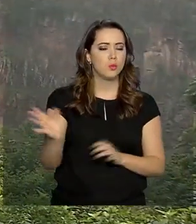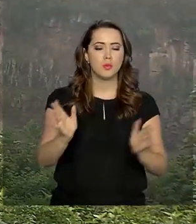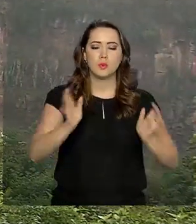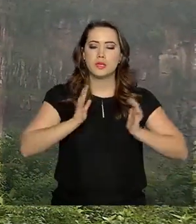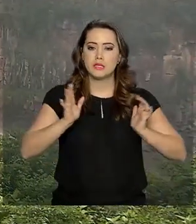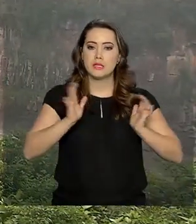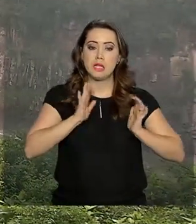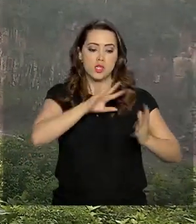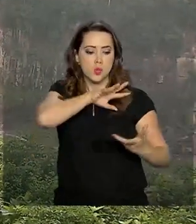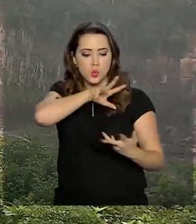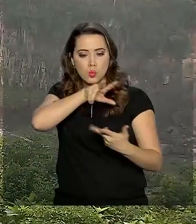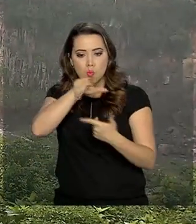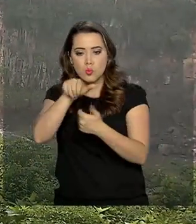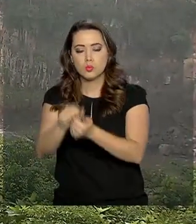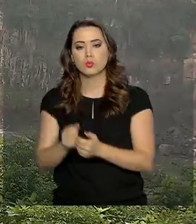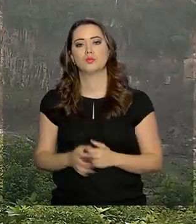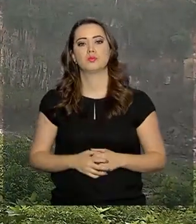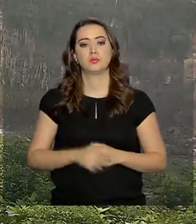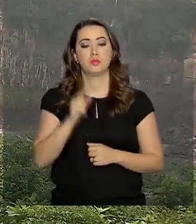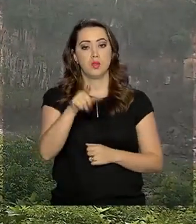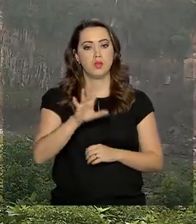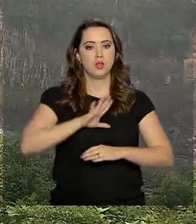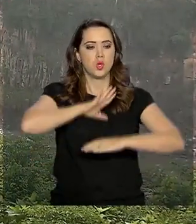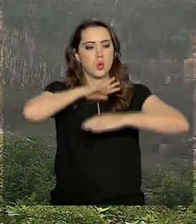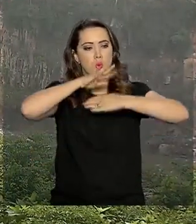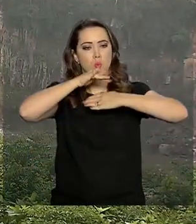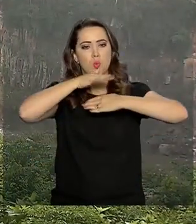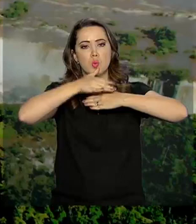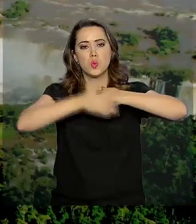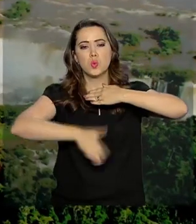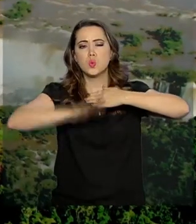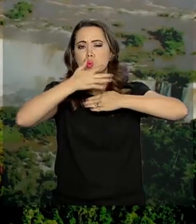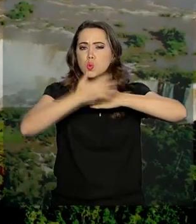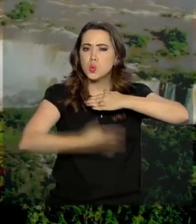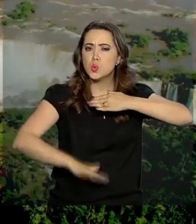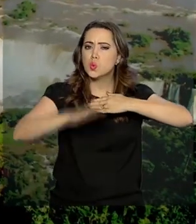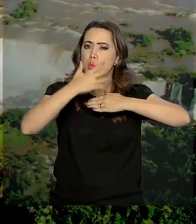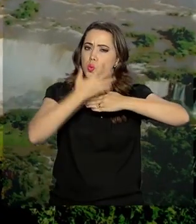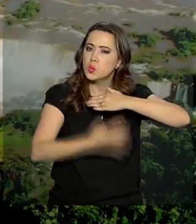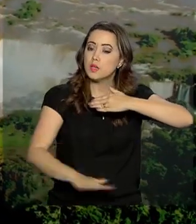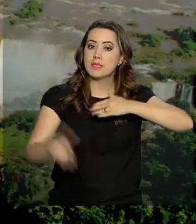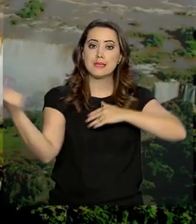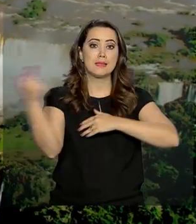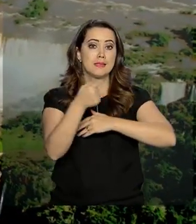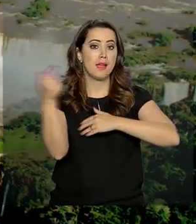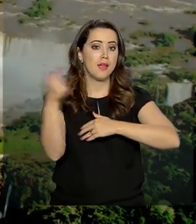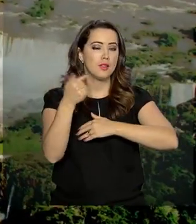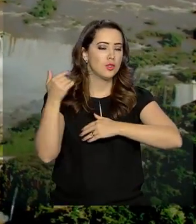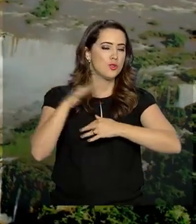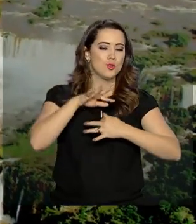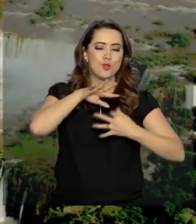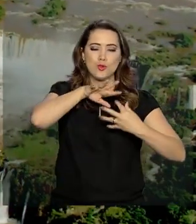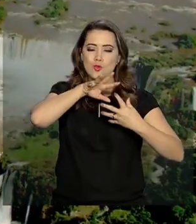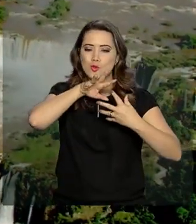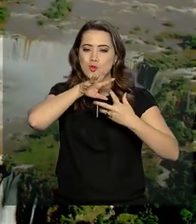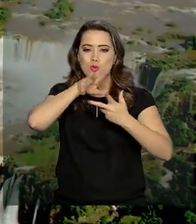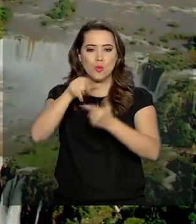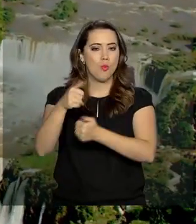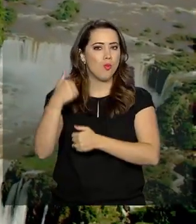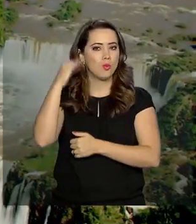mundial pelo Unesco. No parque ficam as cataratas do Iguaçu, uma das sete maravilhas da natureza. São